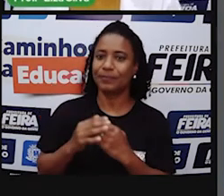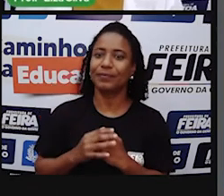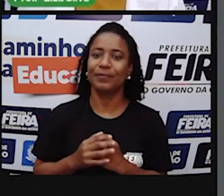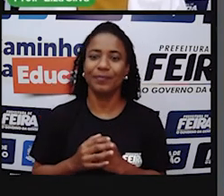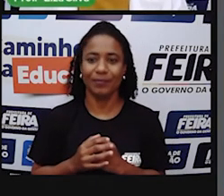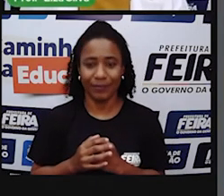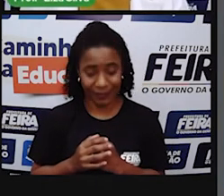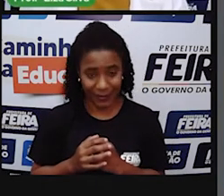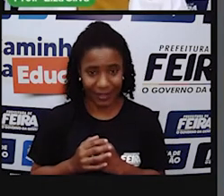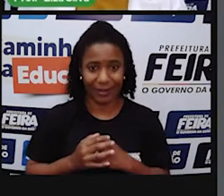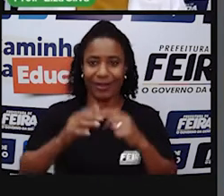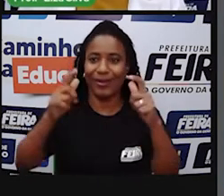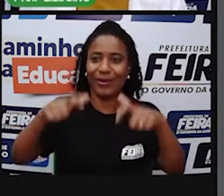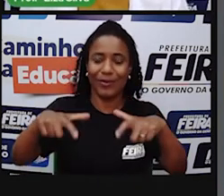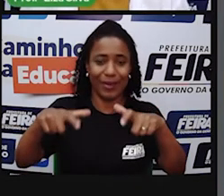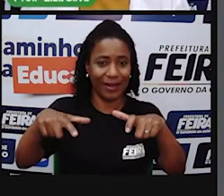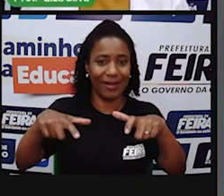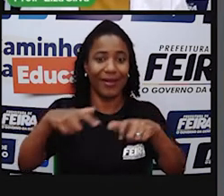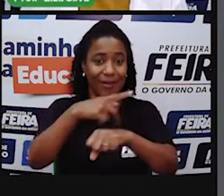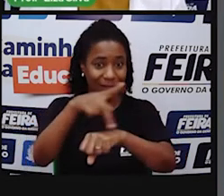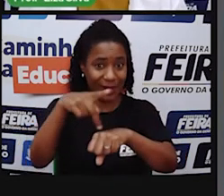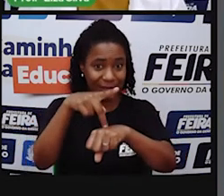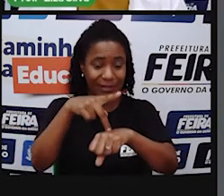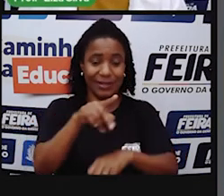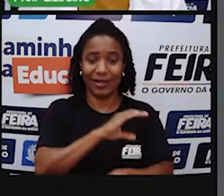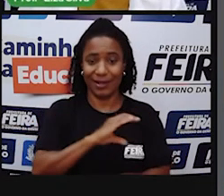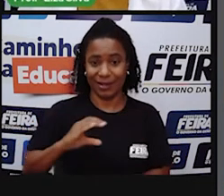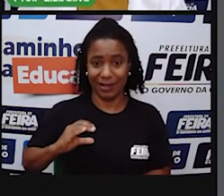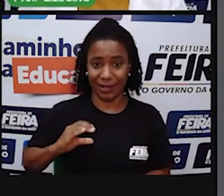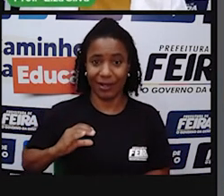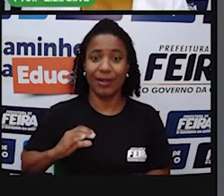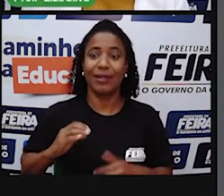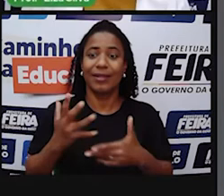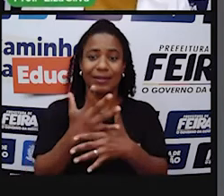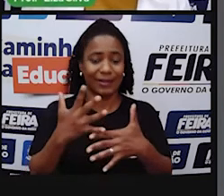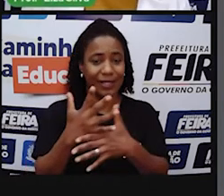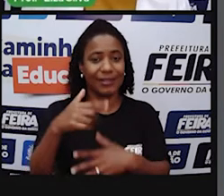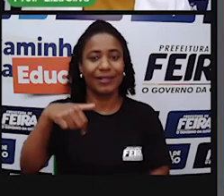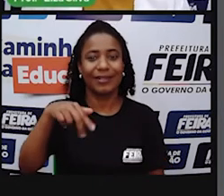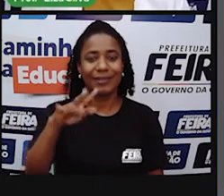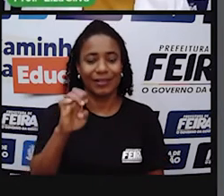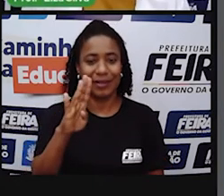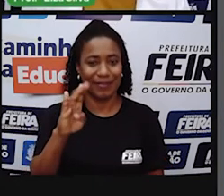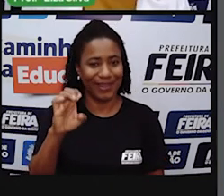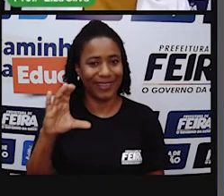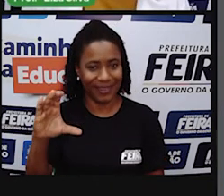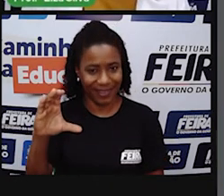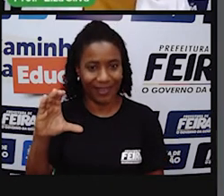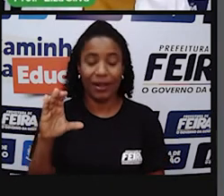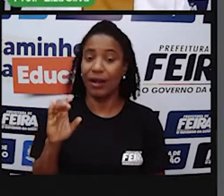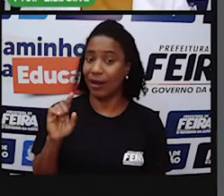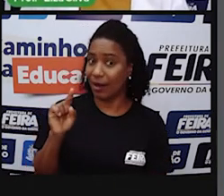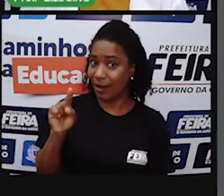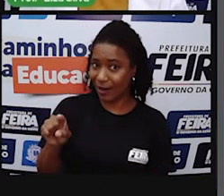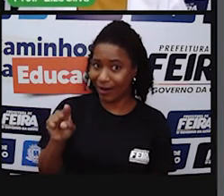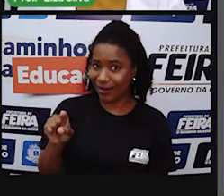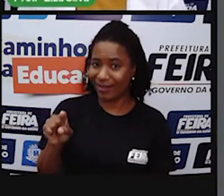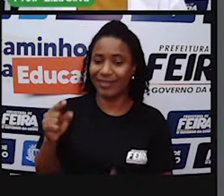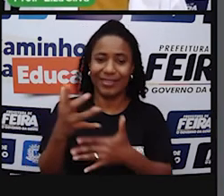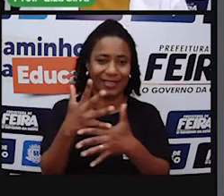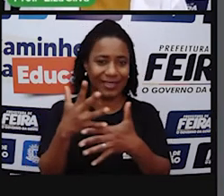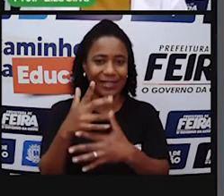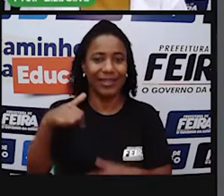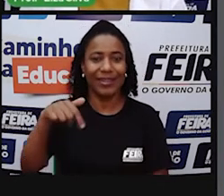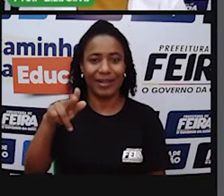La Fé Nationale do Quebec Canadá Então nós temos A nossa festa junina Lá na